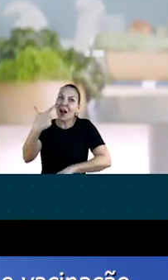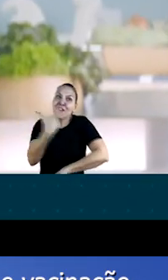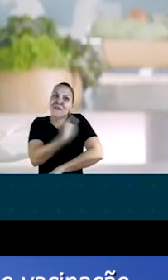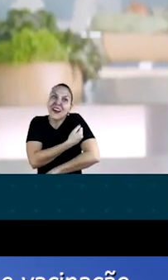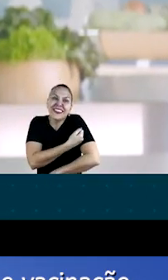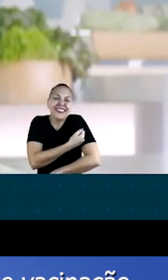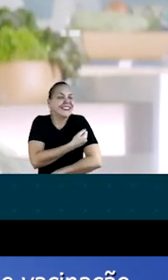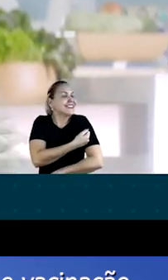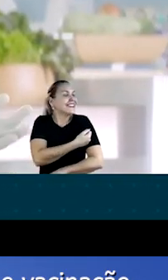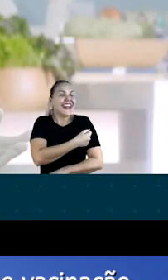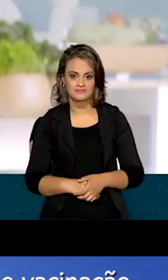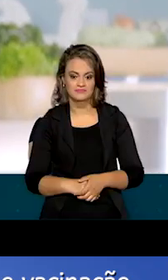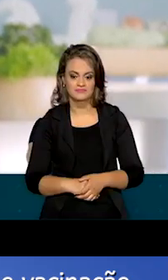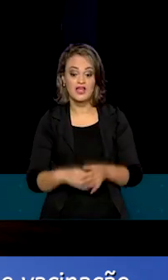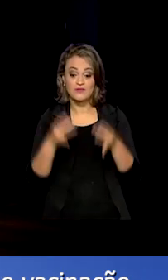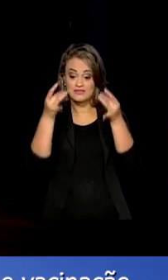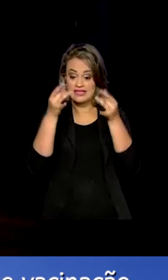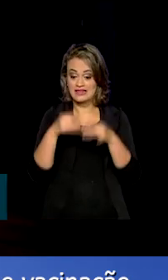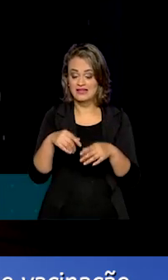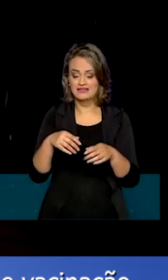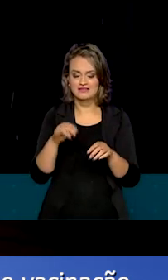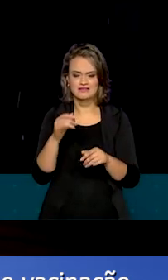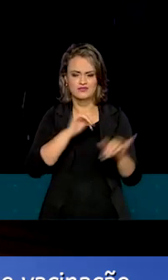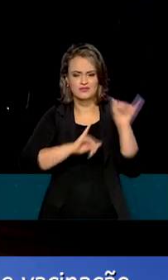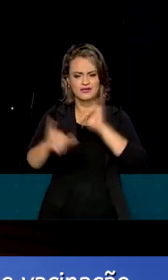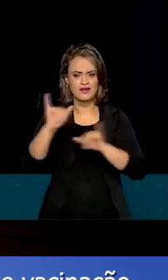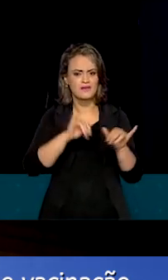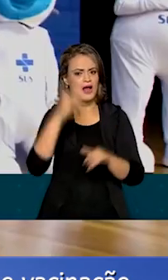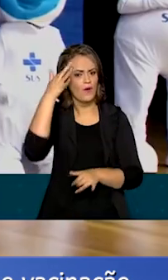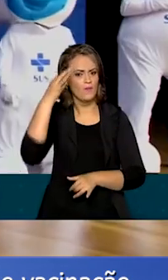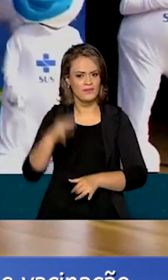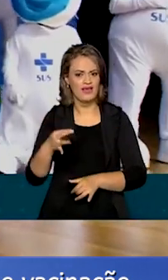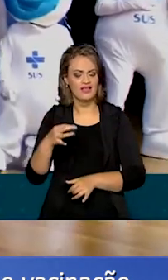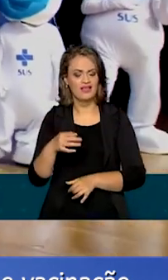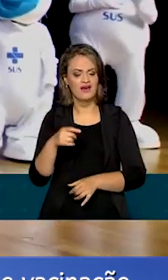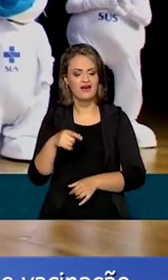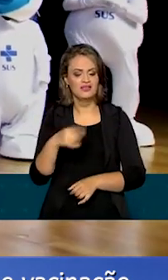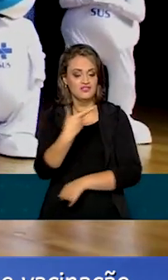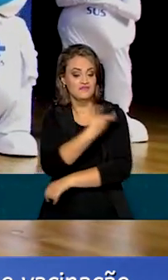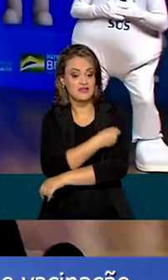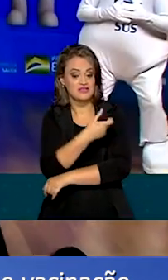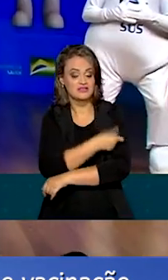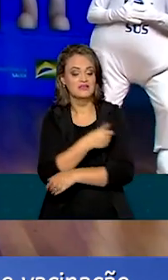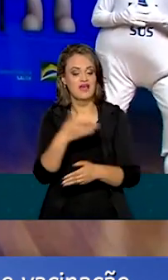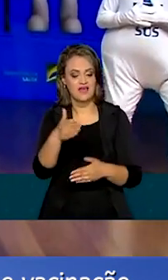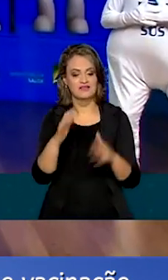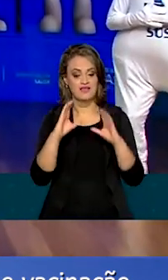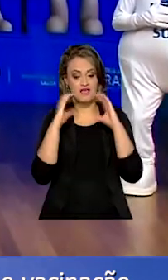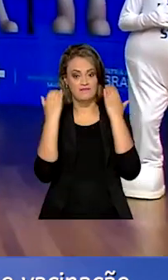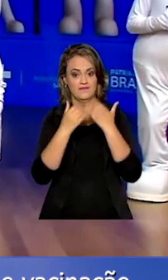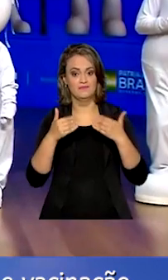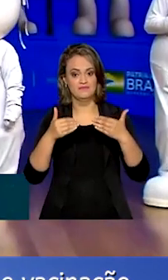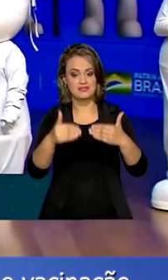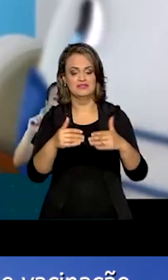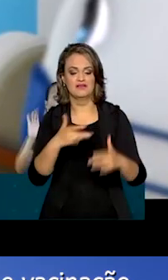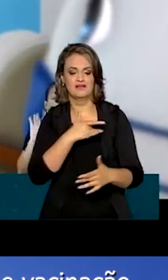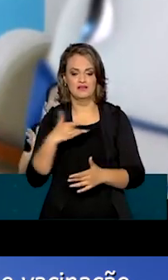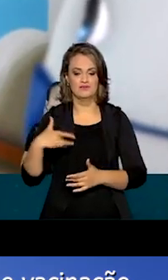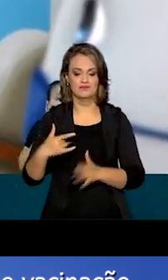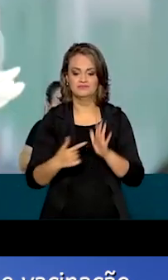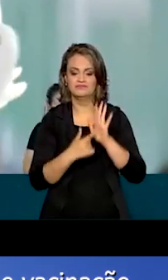filho. Os detalhes da campanha de conscientização foram anunciados neste evento do Ministério da Saúde. Hoje foi